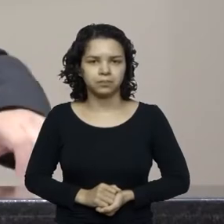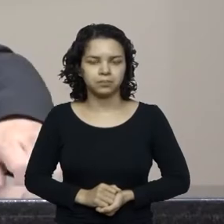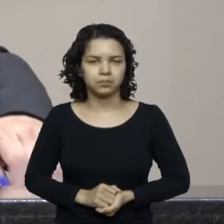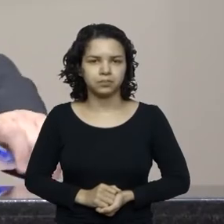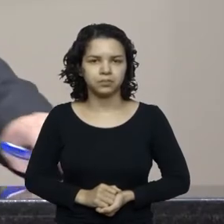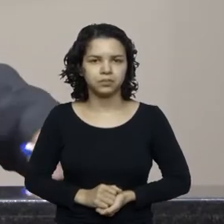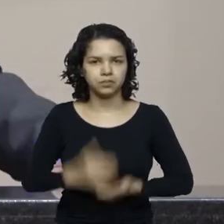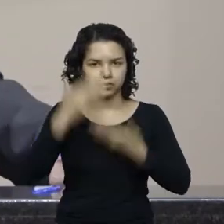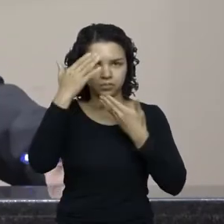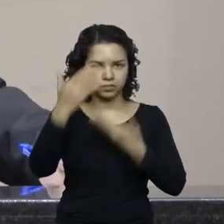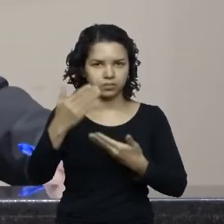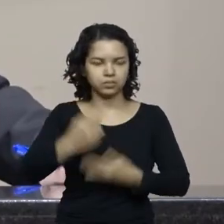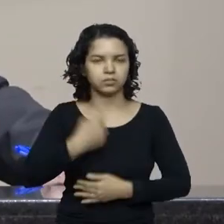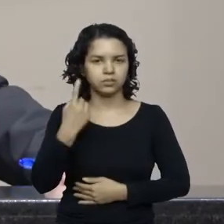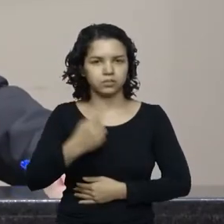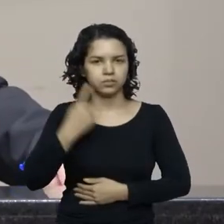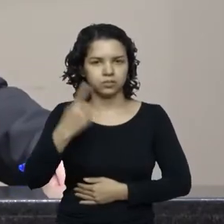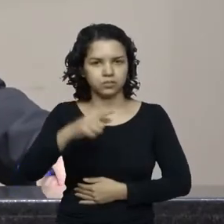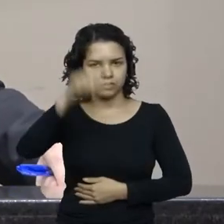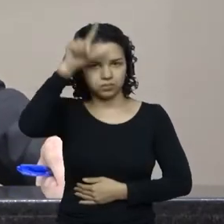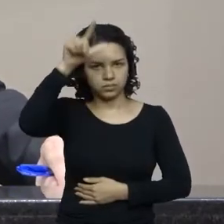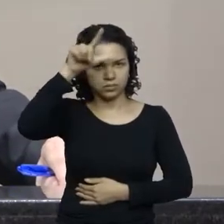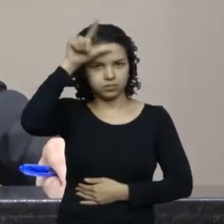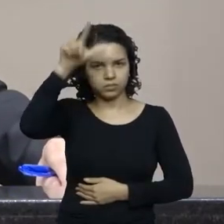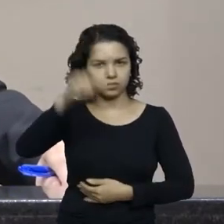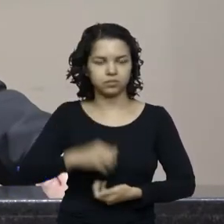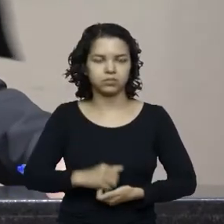Obrigado, deputado Sargento Lima.